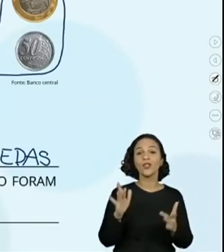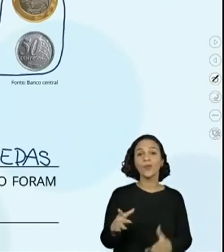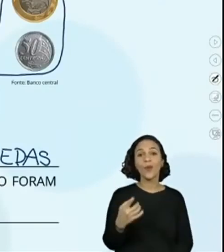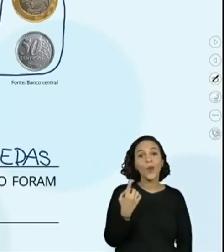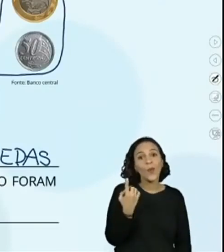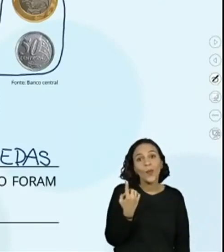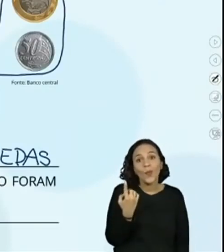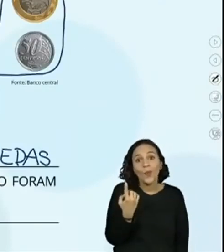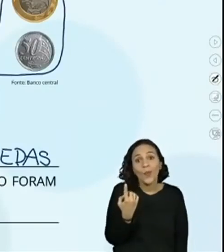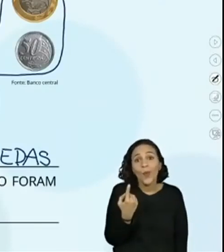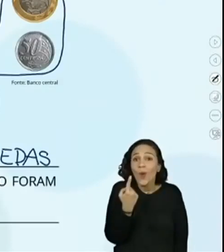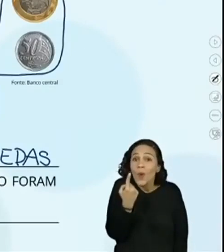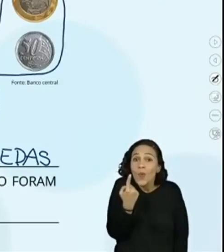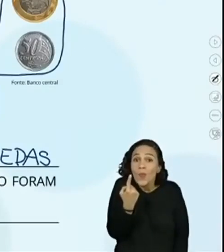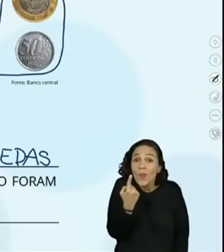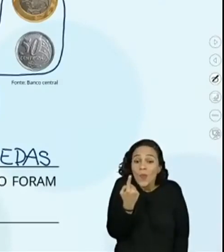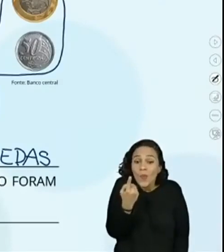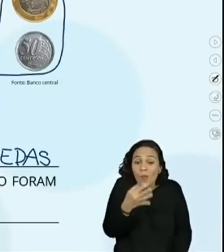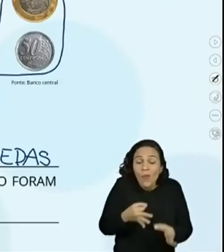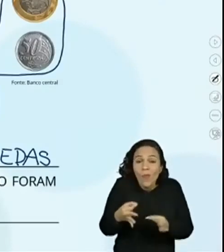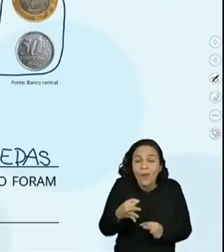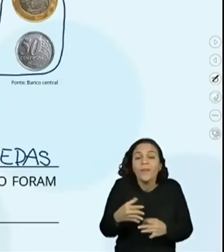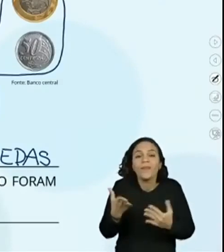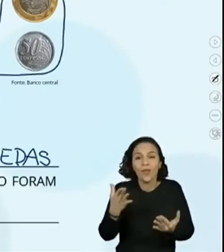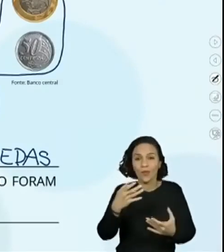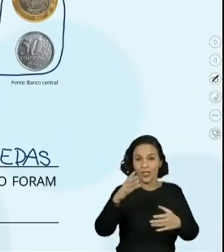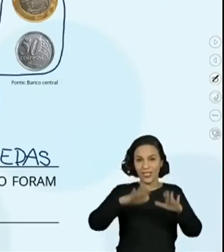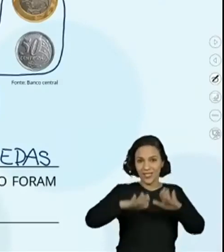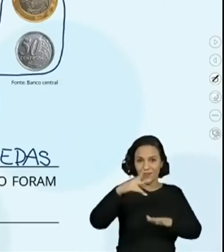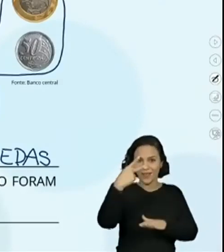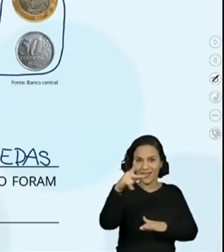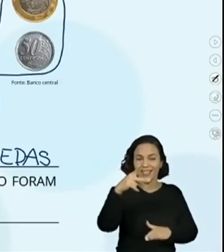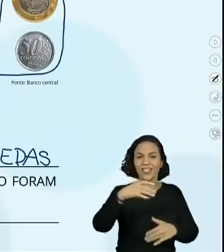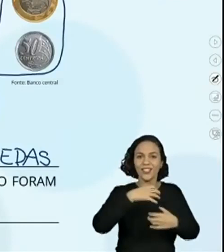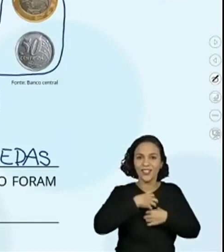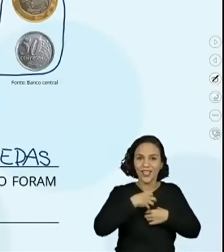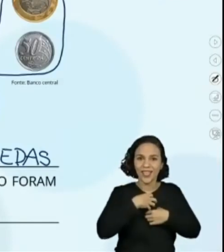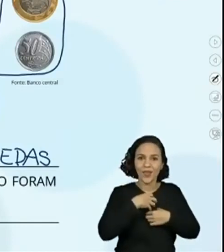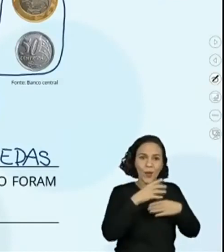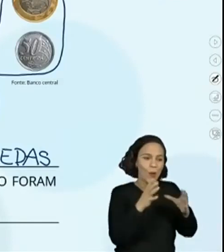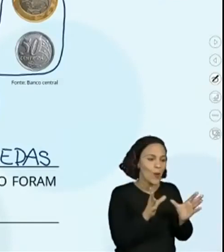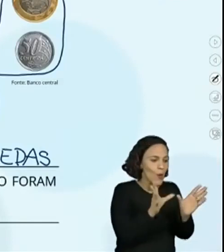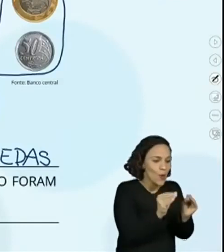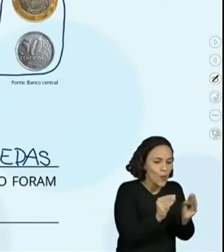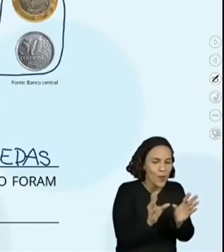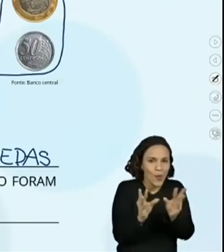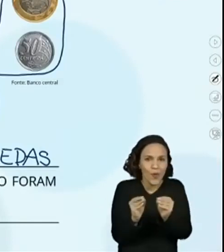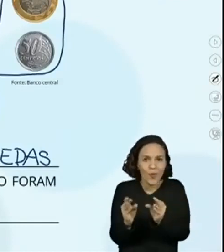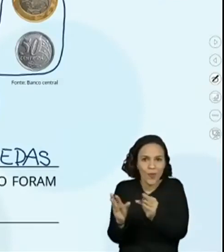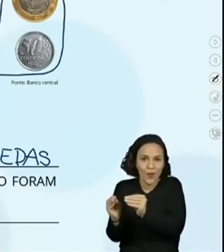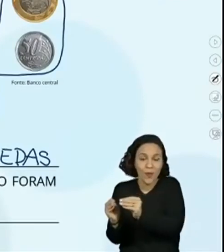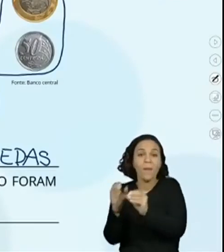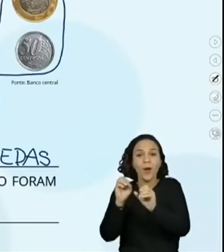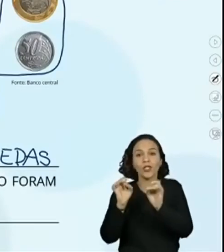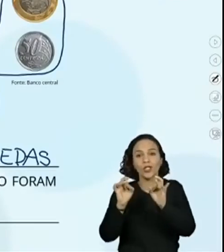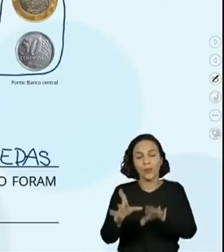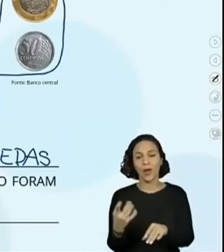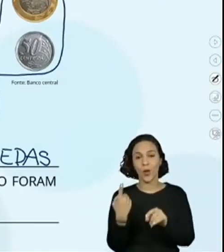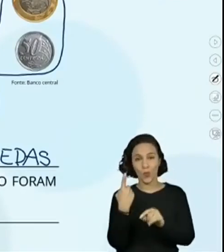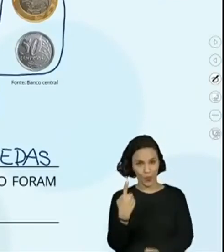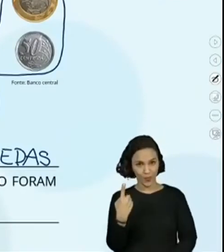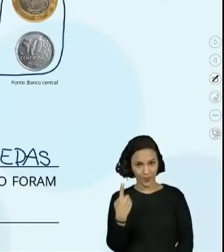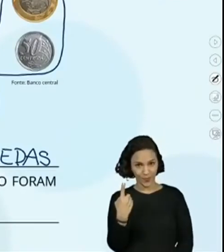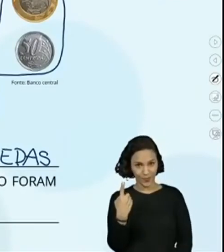Agora sobra uma moeda. Então, dependendo do agrupamento, vai sobrar três moedas, duas moedas ou uma